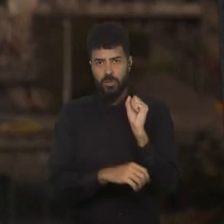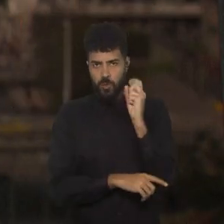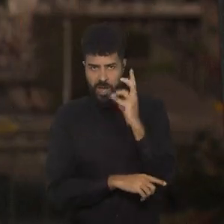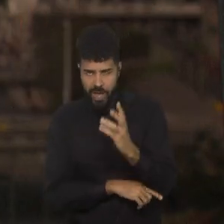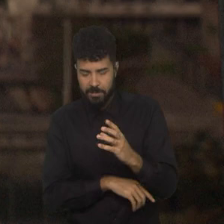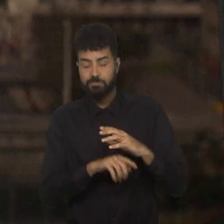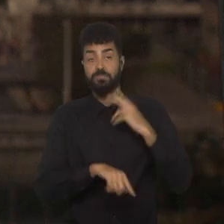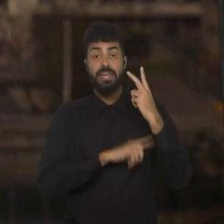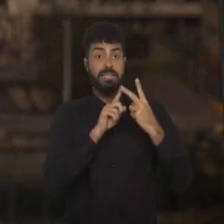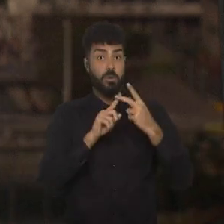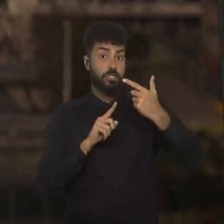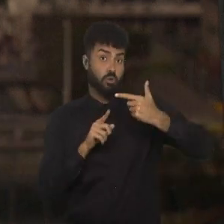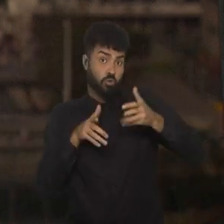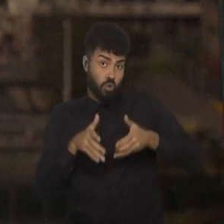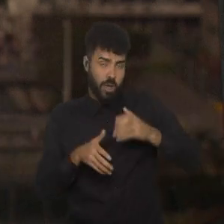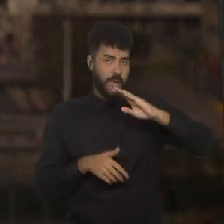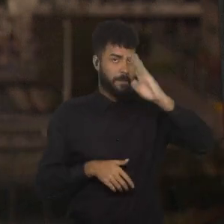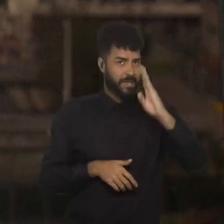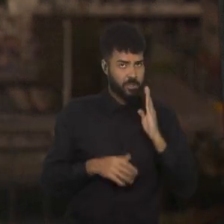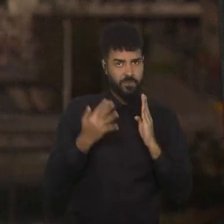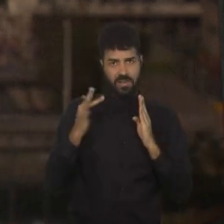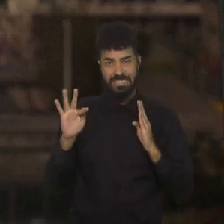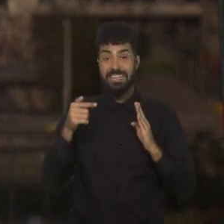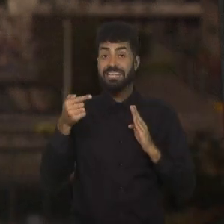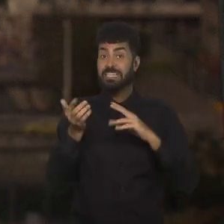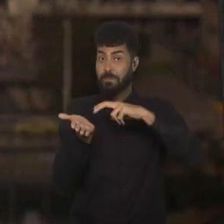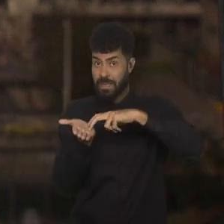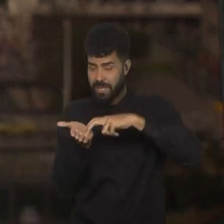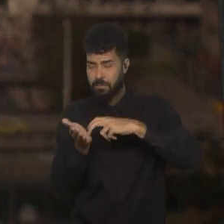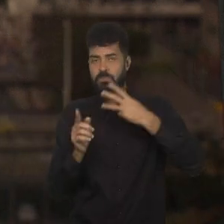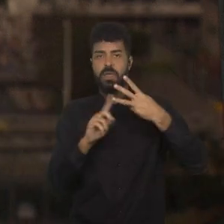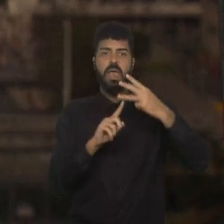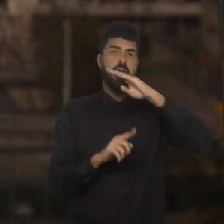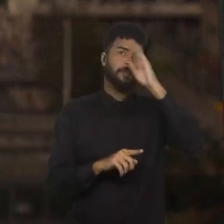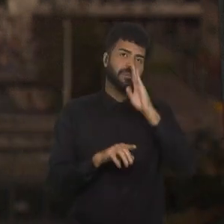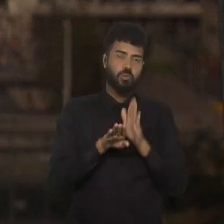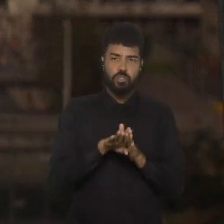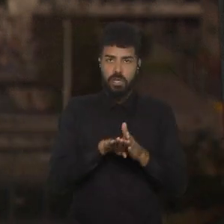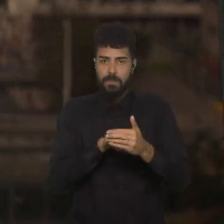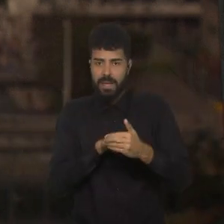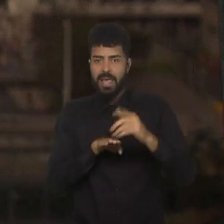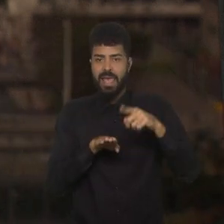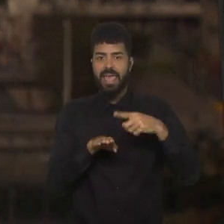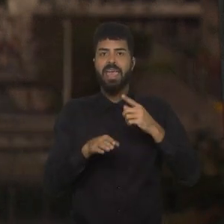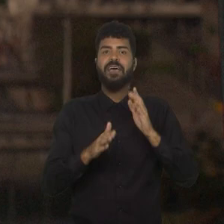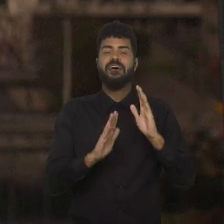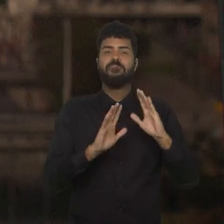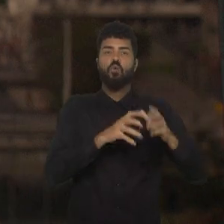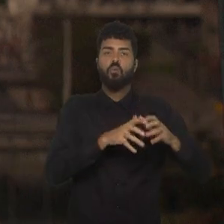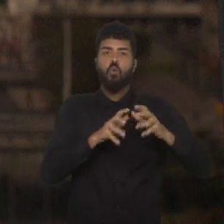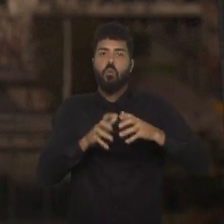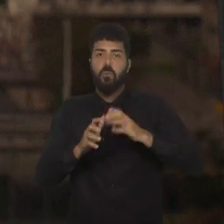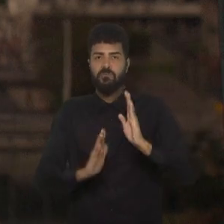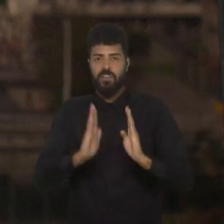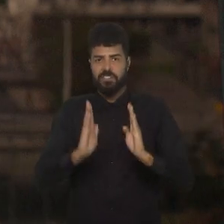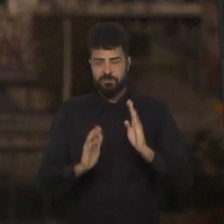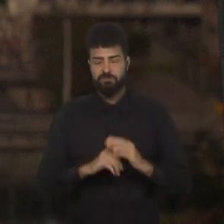tem depois, aí Brasil e França, 7 da manhã, e aí tem Brasil e Jamaica, na frase de grupos,